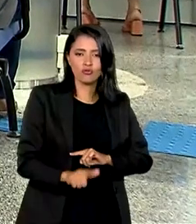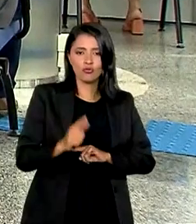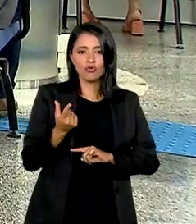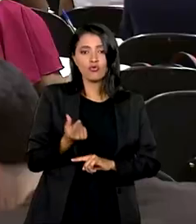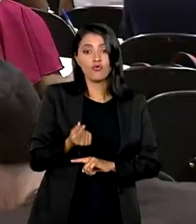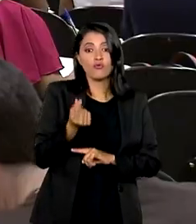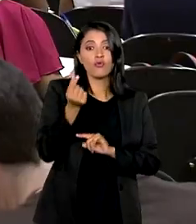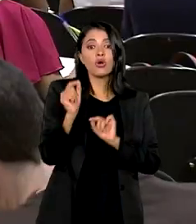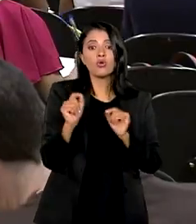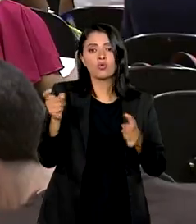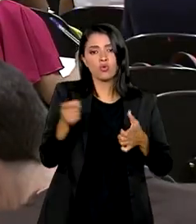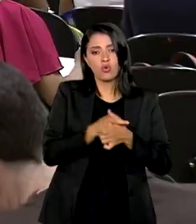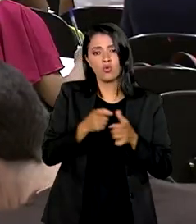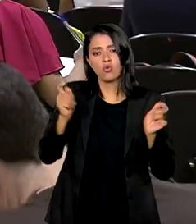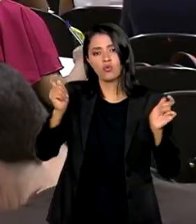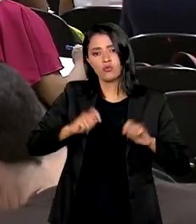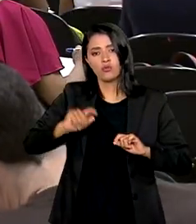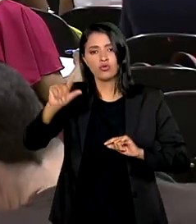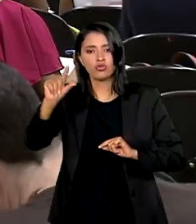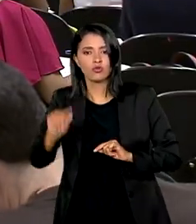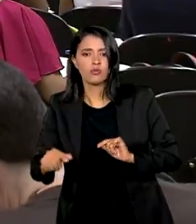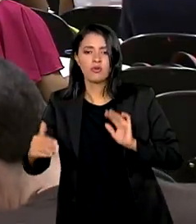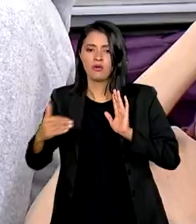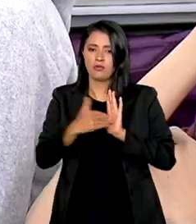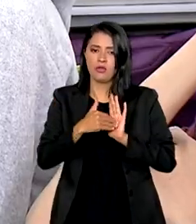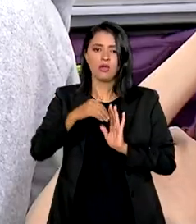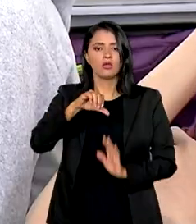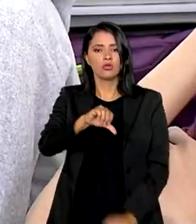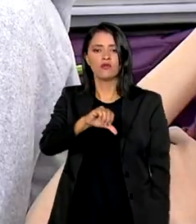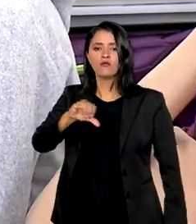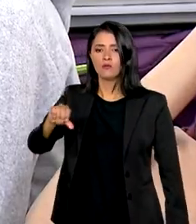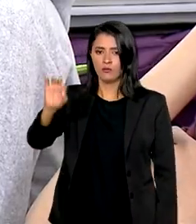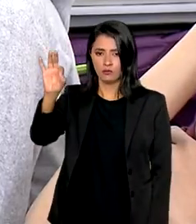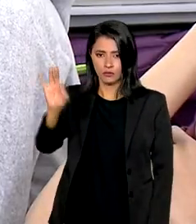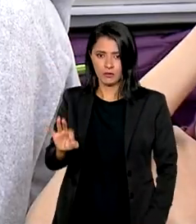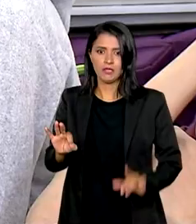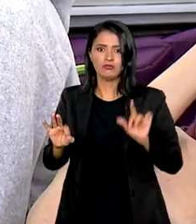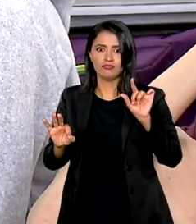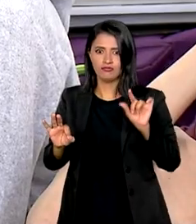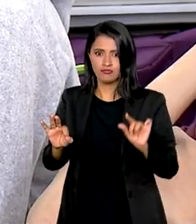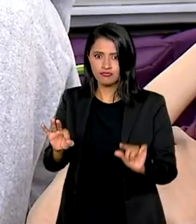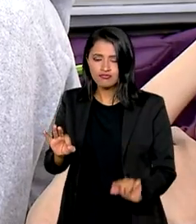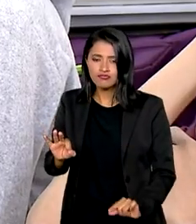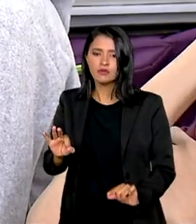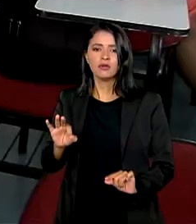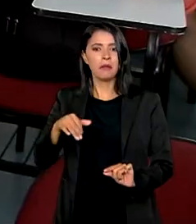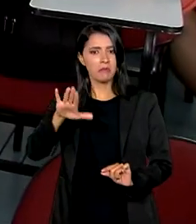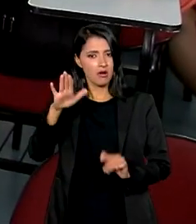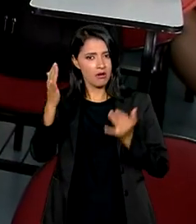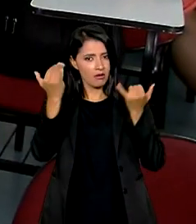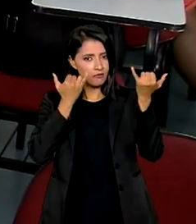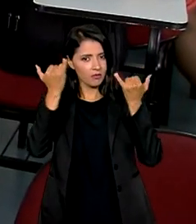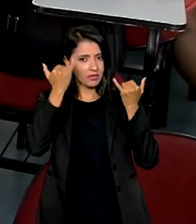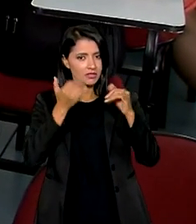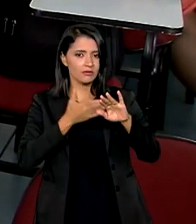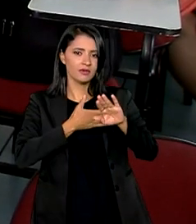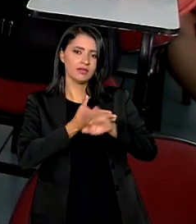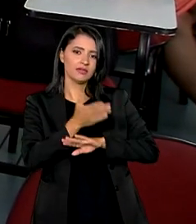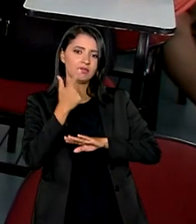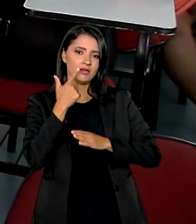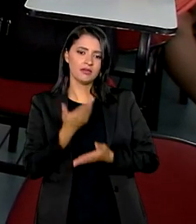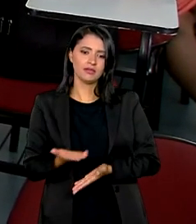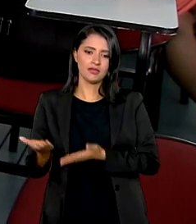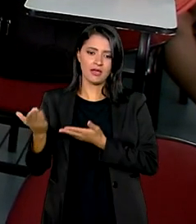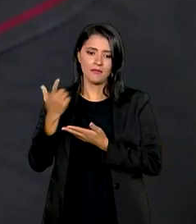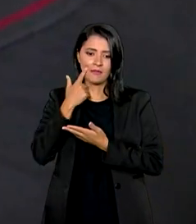valor da dívida pode ser reduzido em até 99%. Para mais informações é só acessar